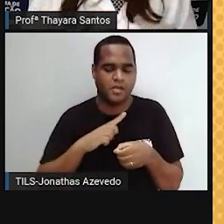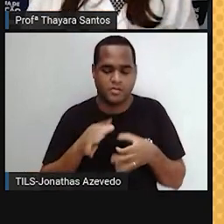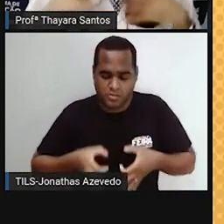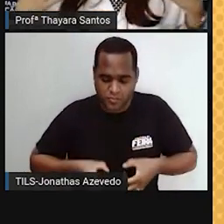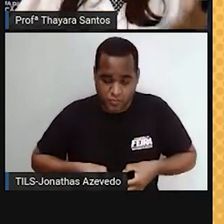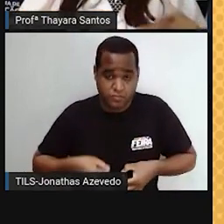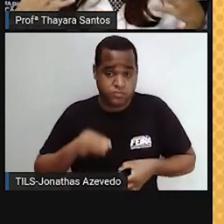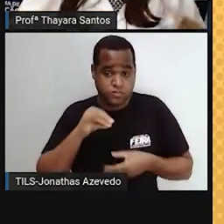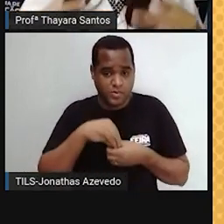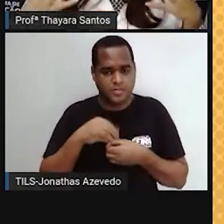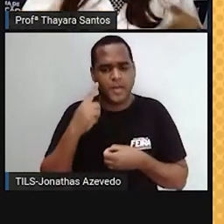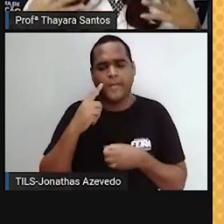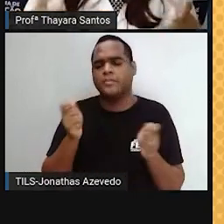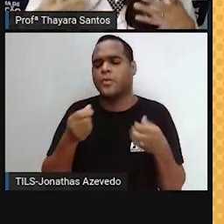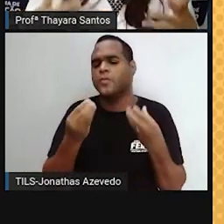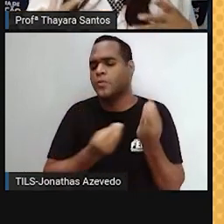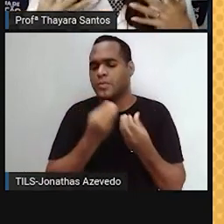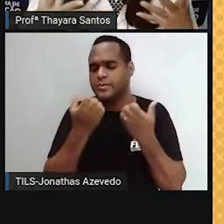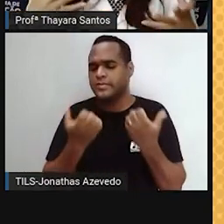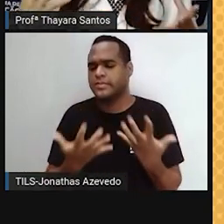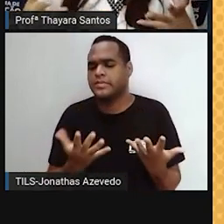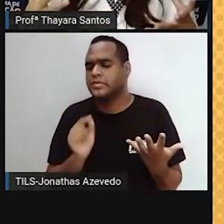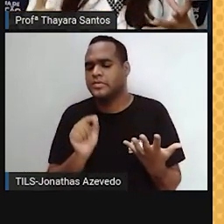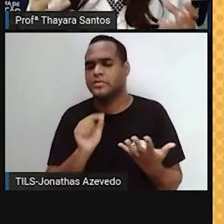E para isso, ela junta ali muito...